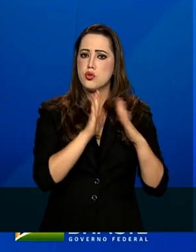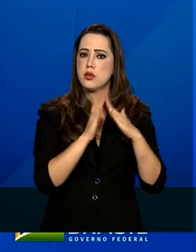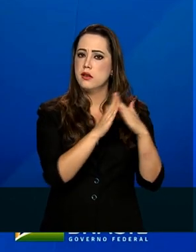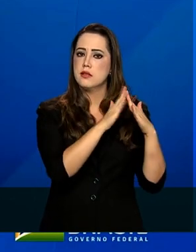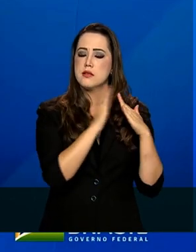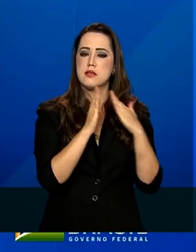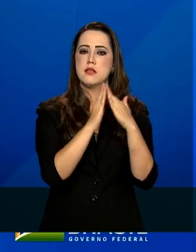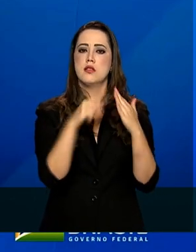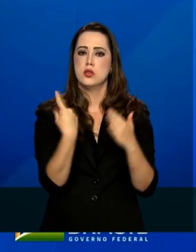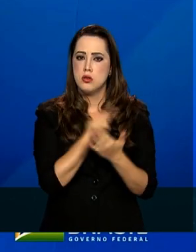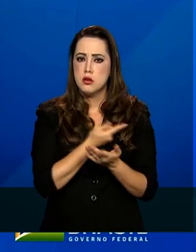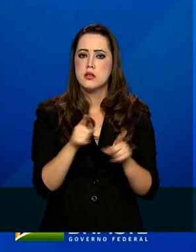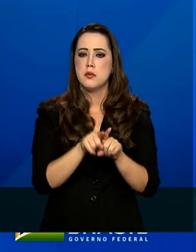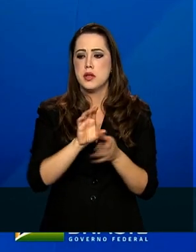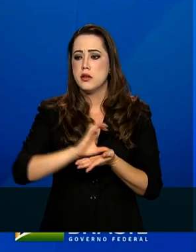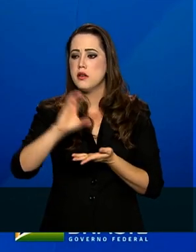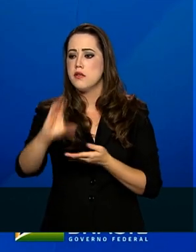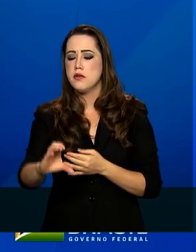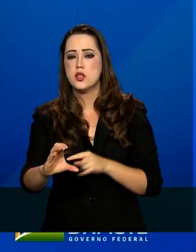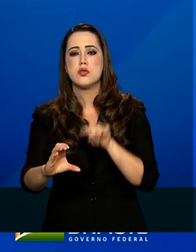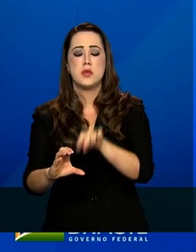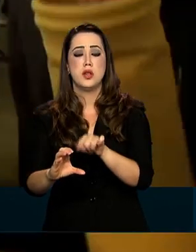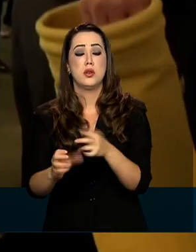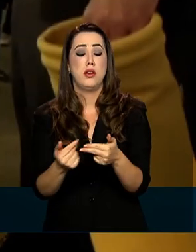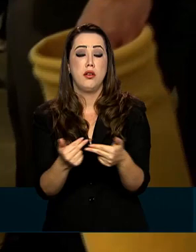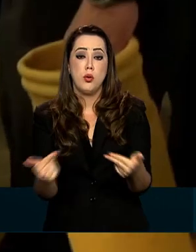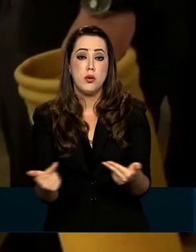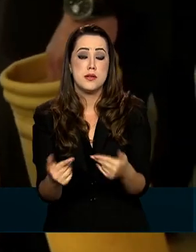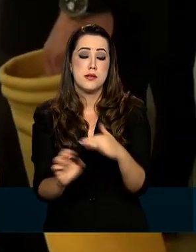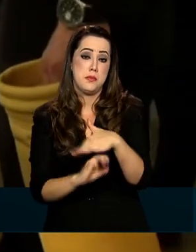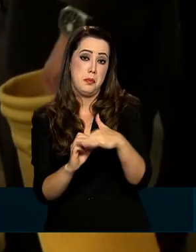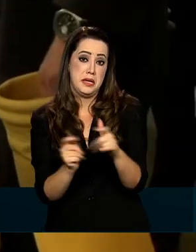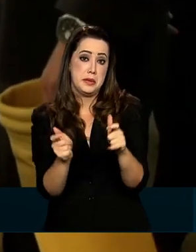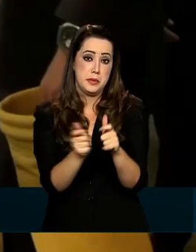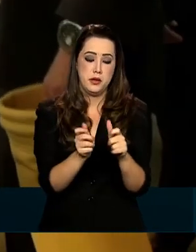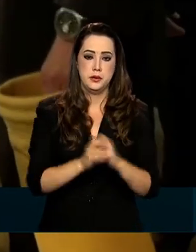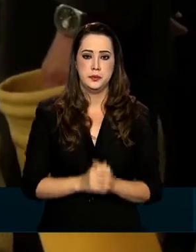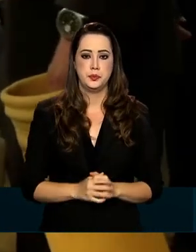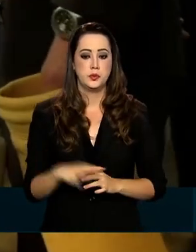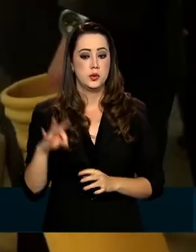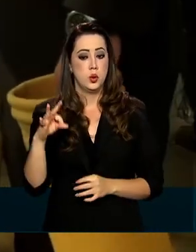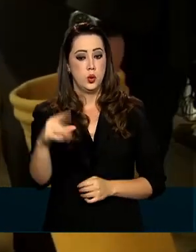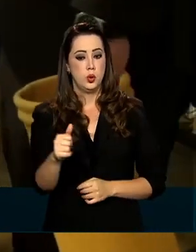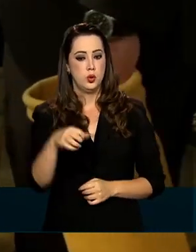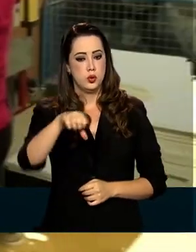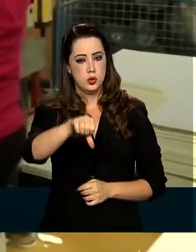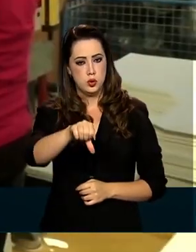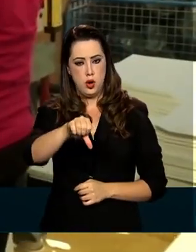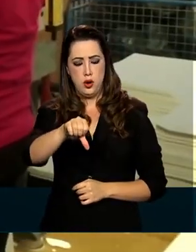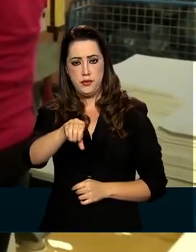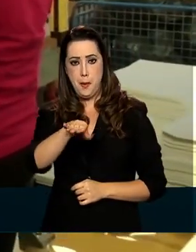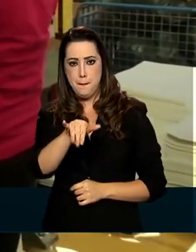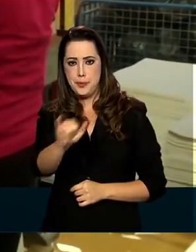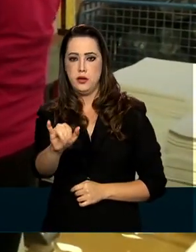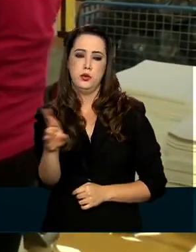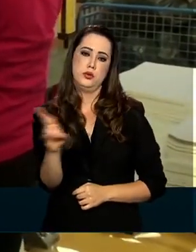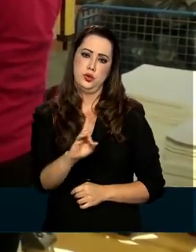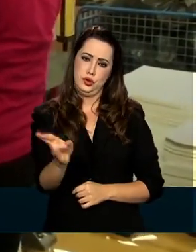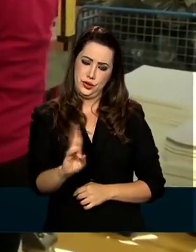muitos investimentos nas micro e pequenas empresas. Foram ao todo 9 bilhões e meio de reais